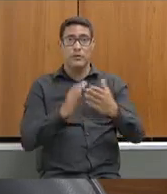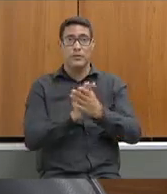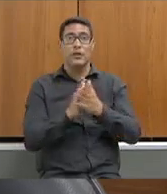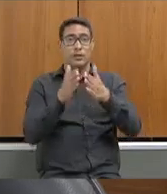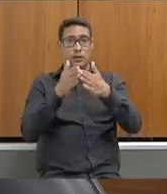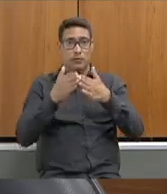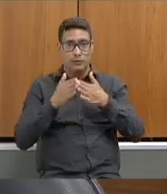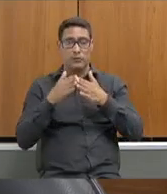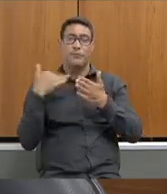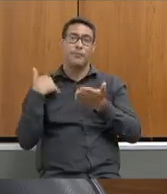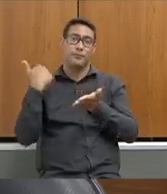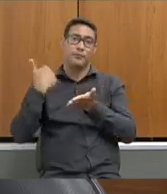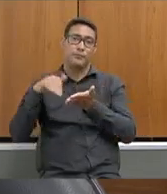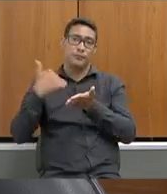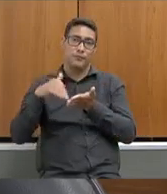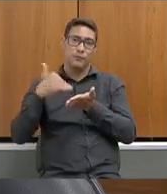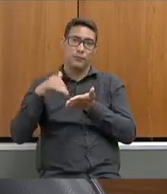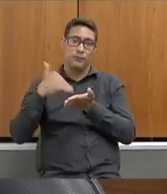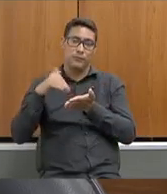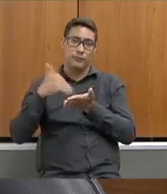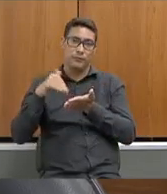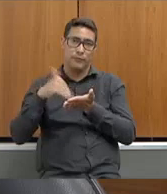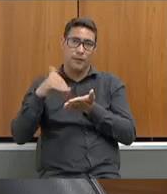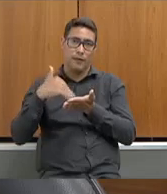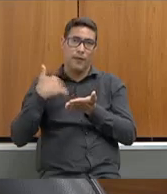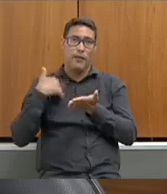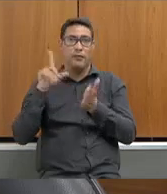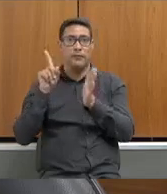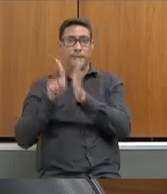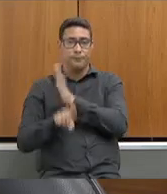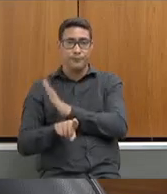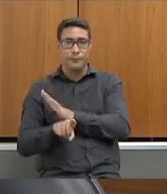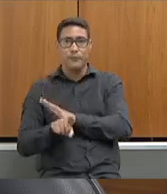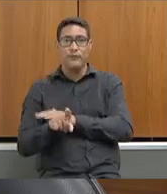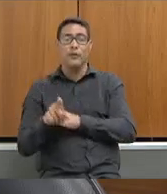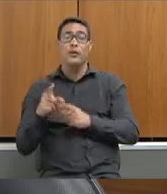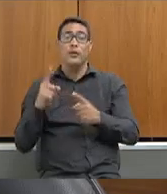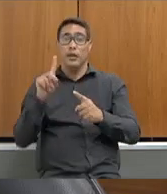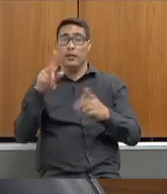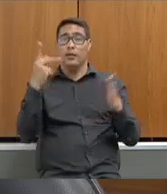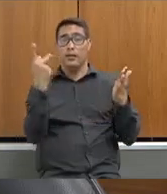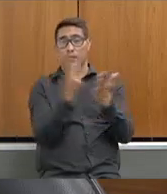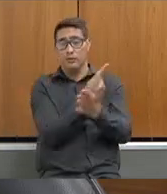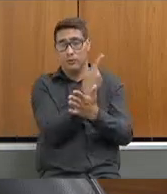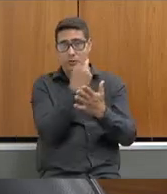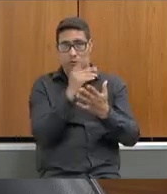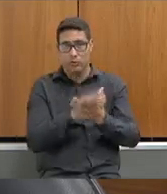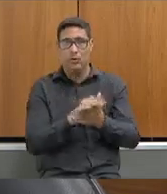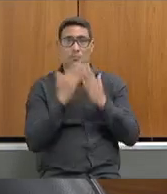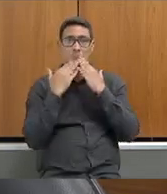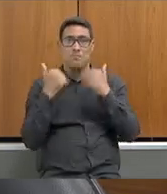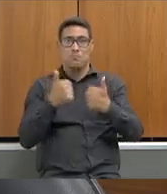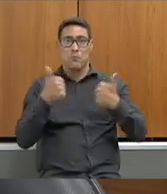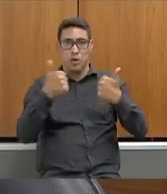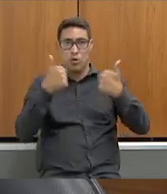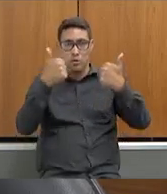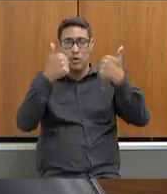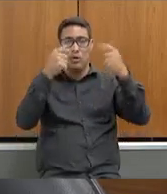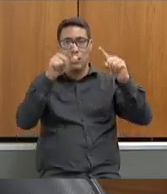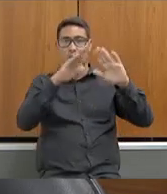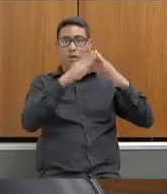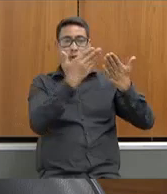secretário, esse o meu questionamento, para que essas ações de melhoria das escolas